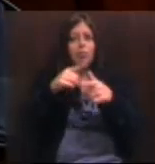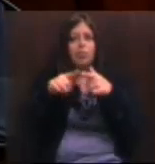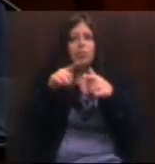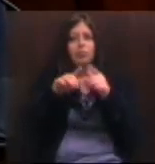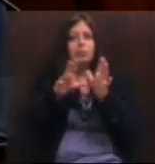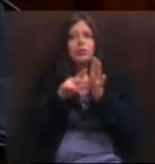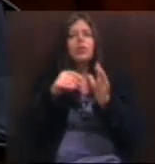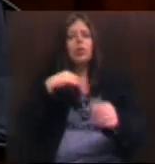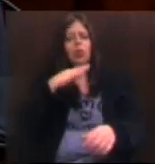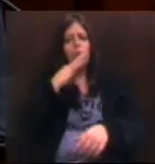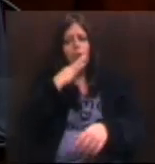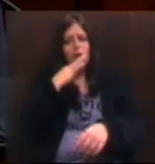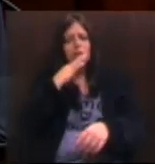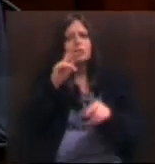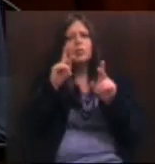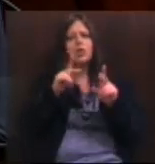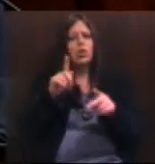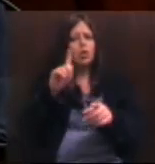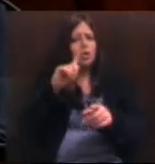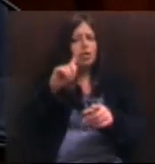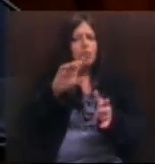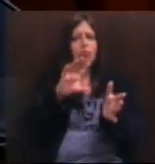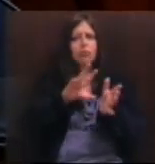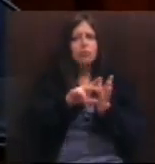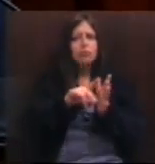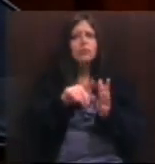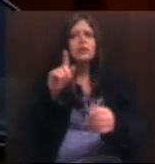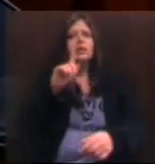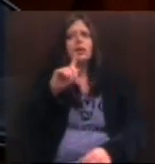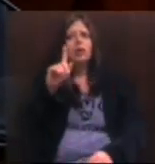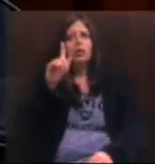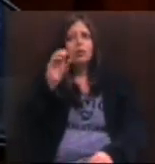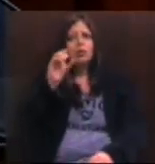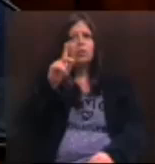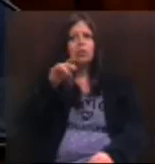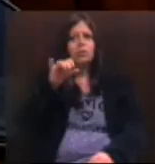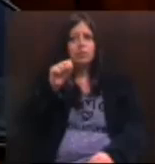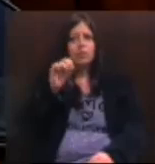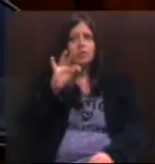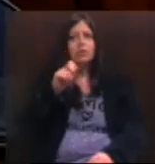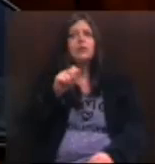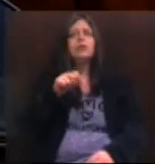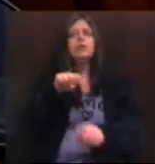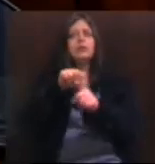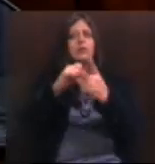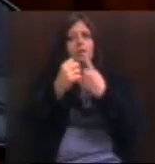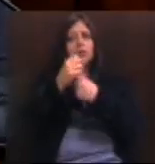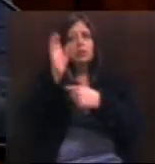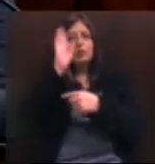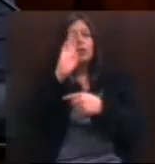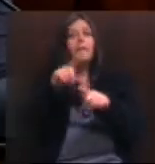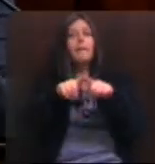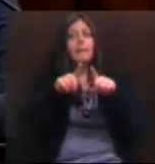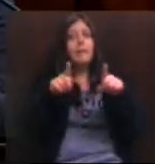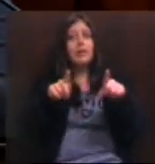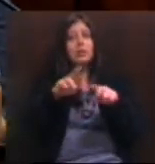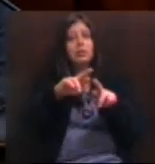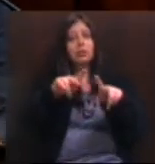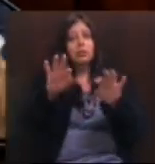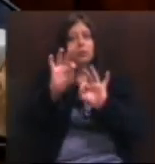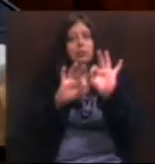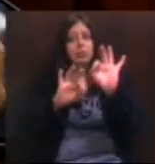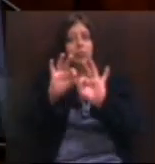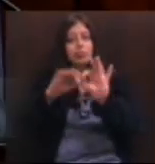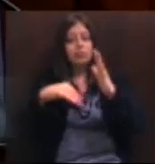não é mau caráter, que não é golpista, que não está associada com o que há de novo e fascista na sociedade brasileira, mas que por diversos